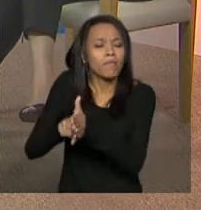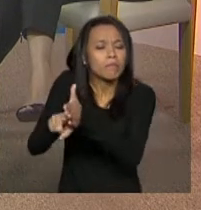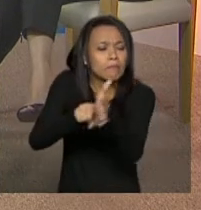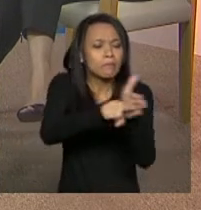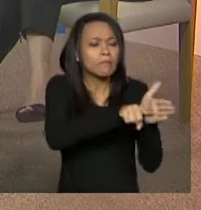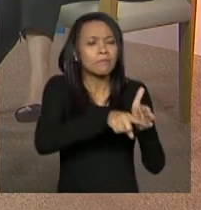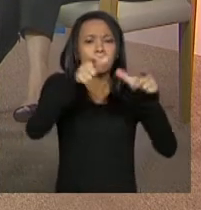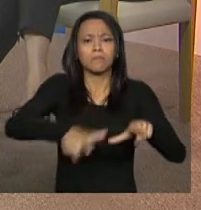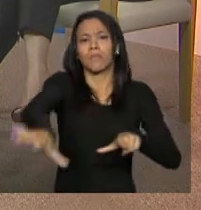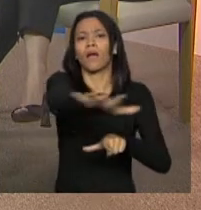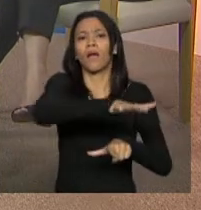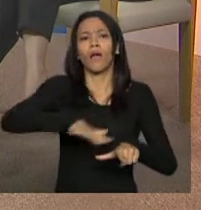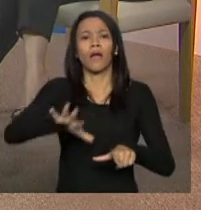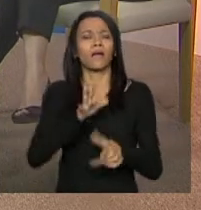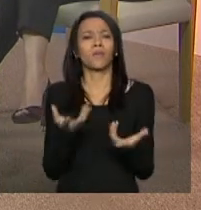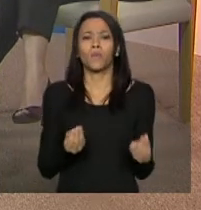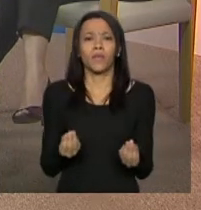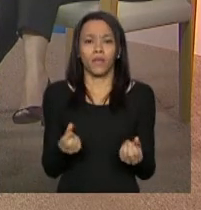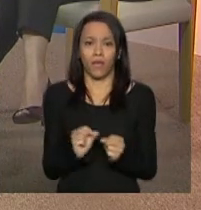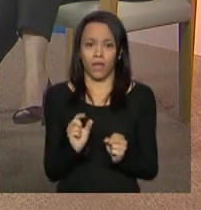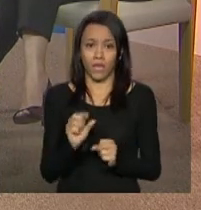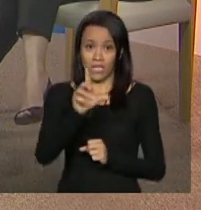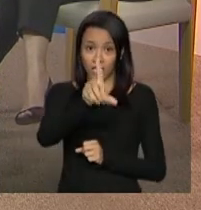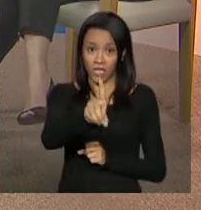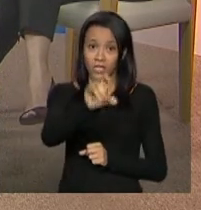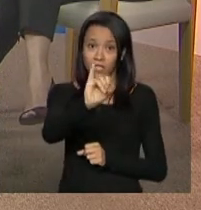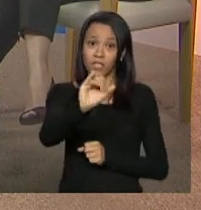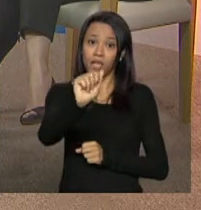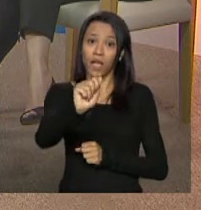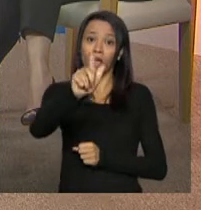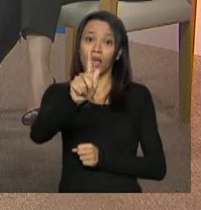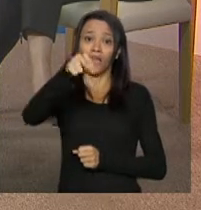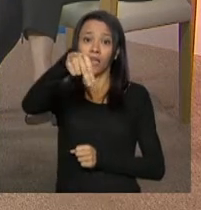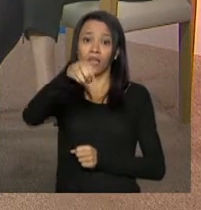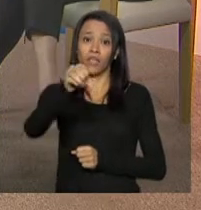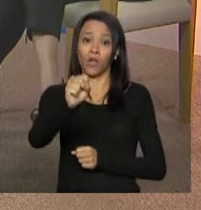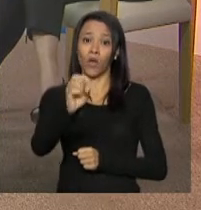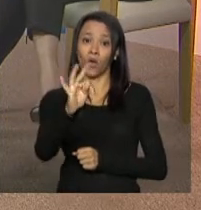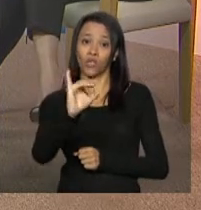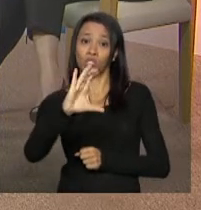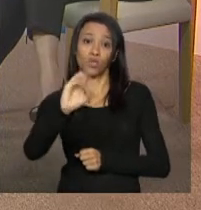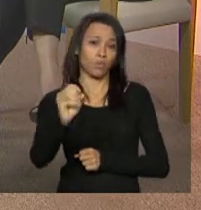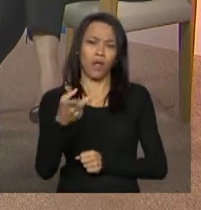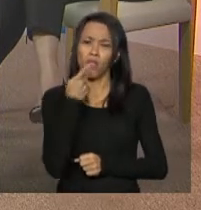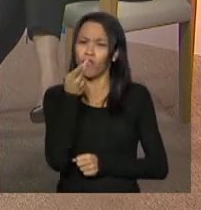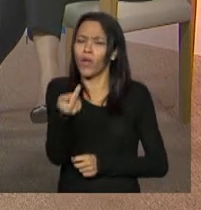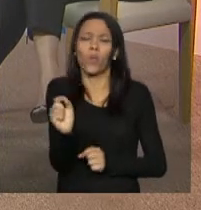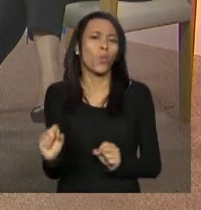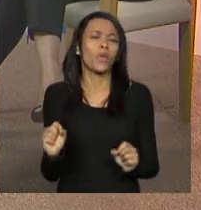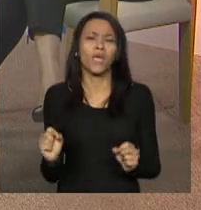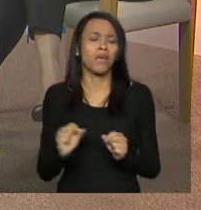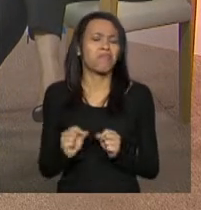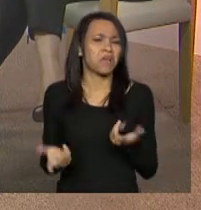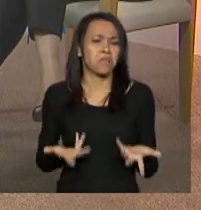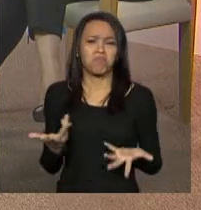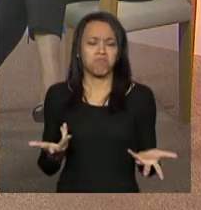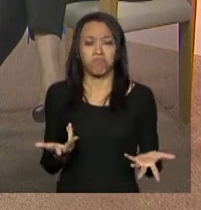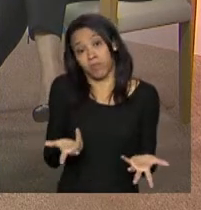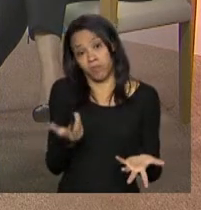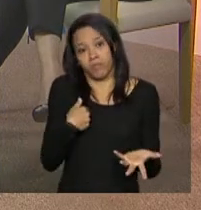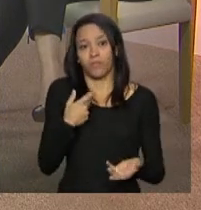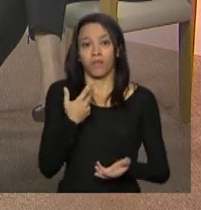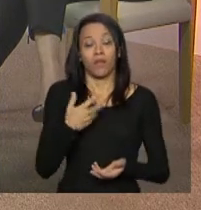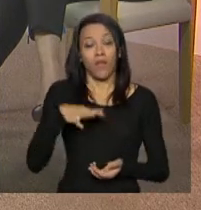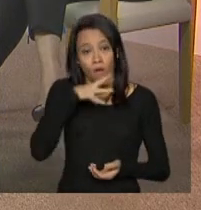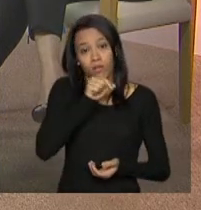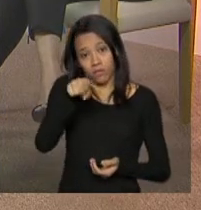responde? Pois não o diagnóstico do território ela não informou qual é a sessão que tinha não provavelmente essa